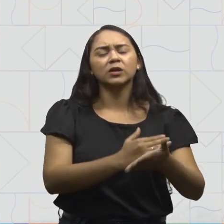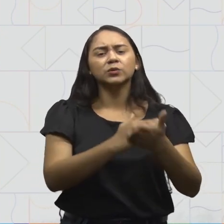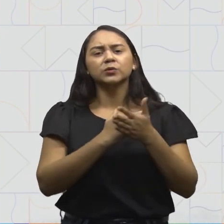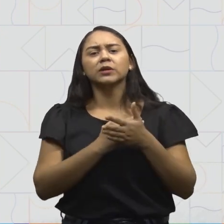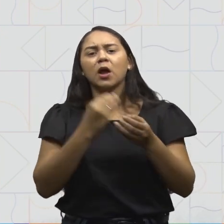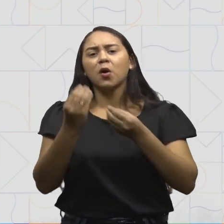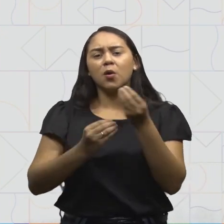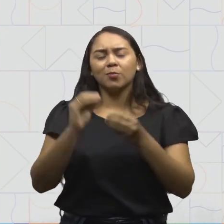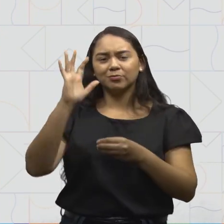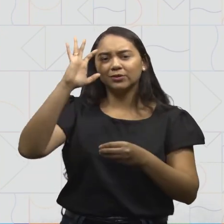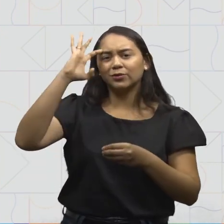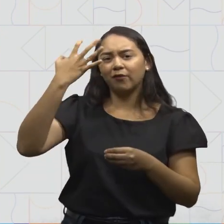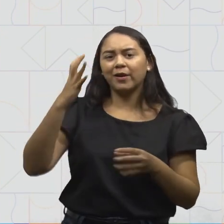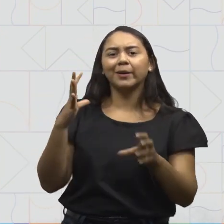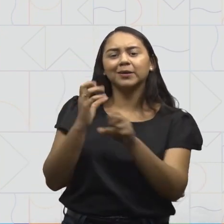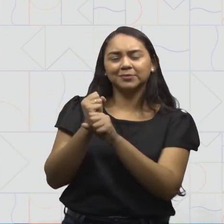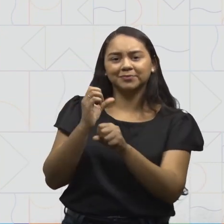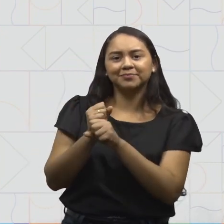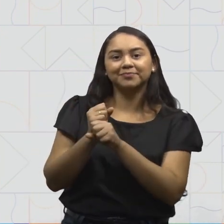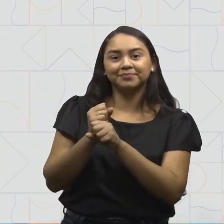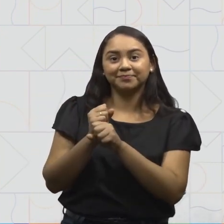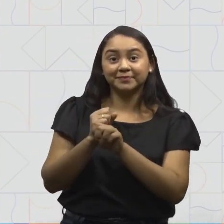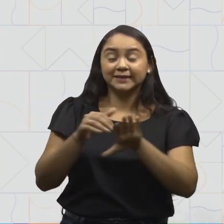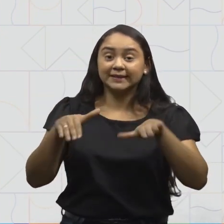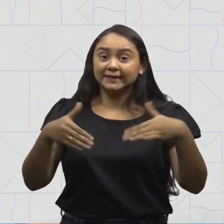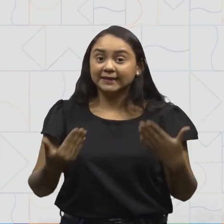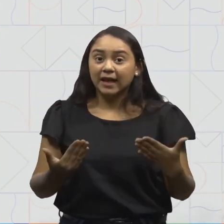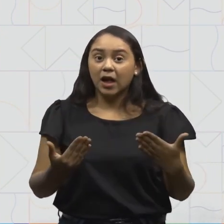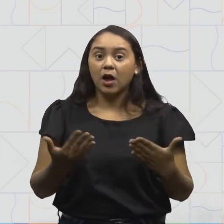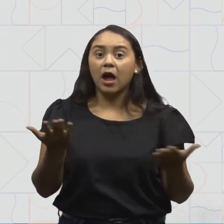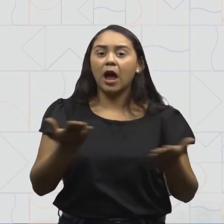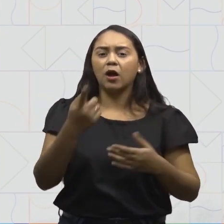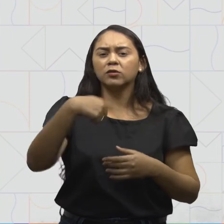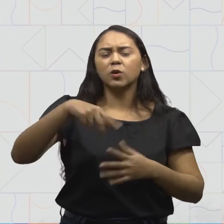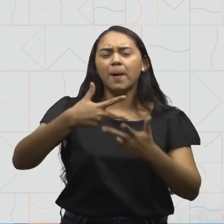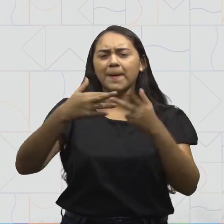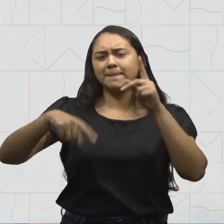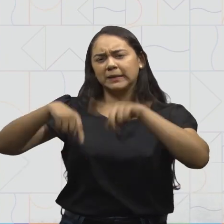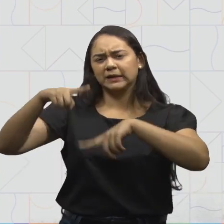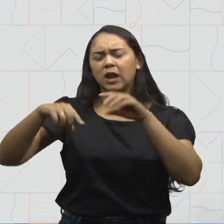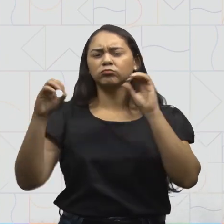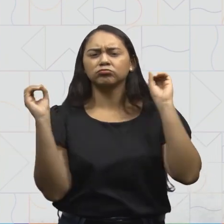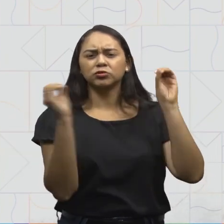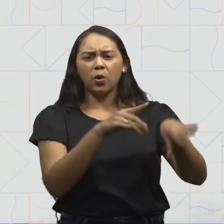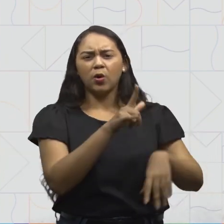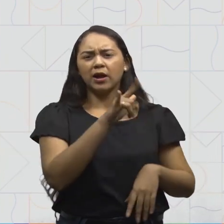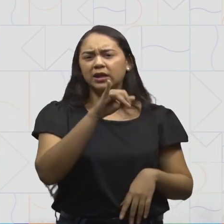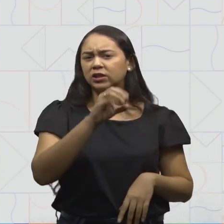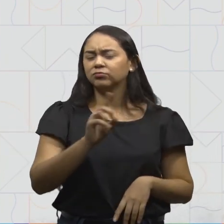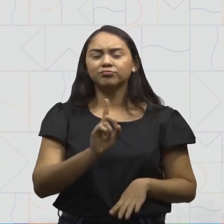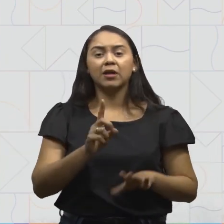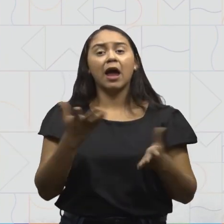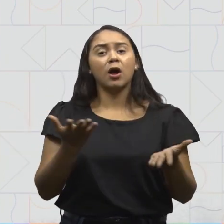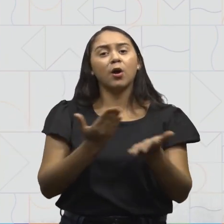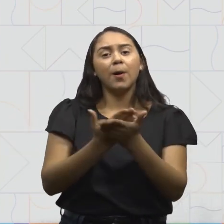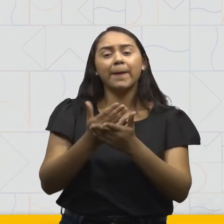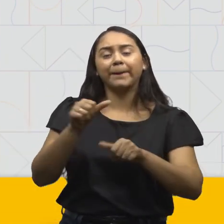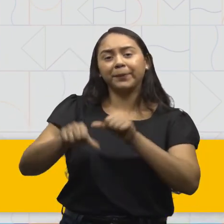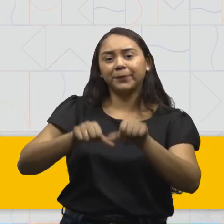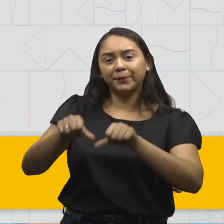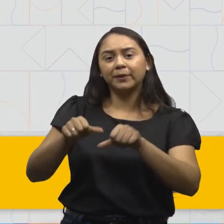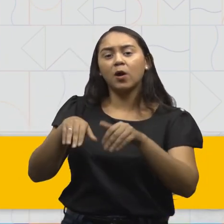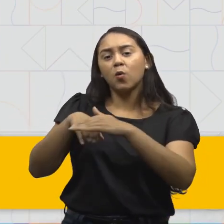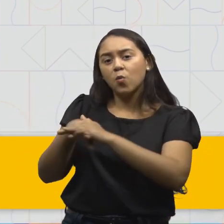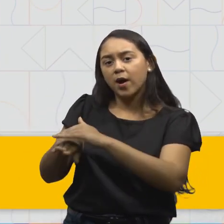nos ajudar a resolver essas continhas? Então, pare de jogar esses materiais e vamos